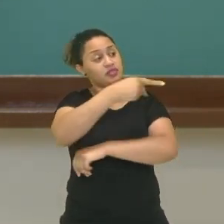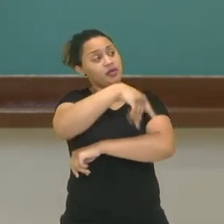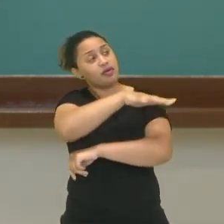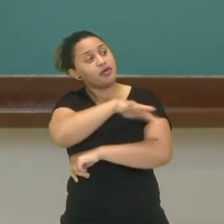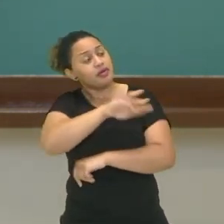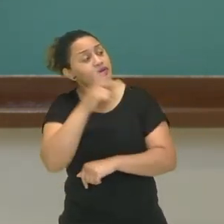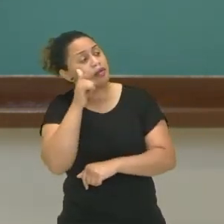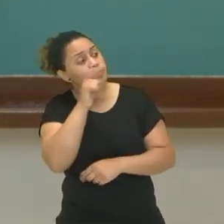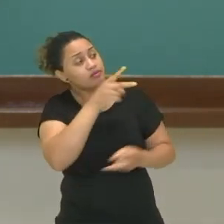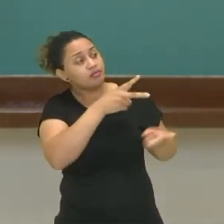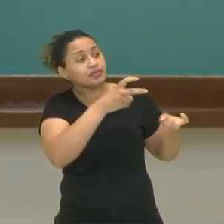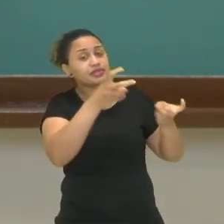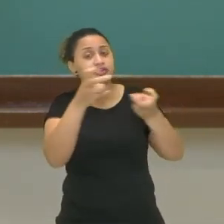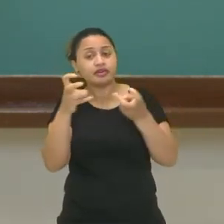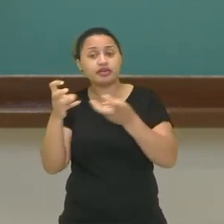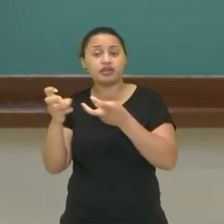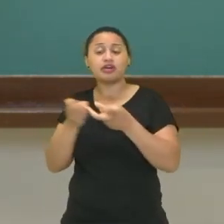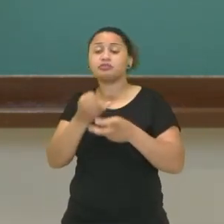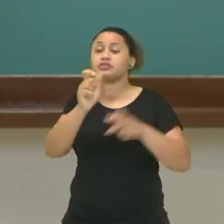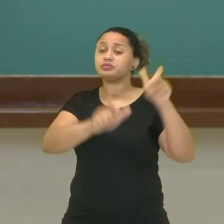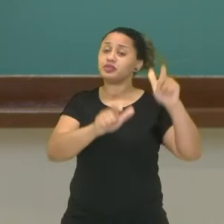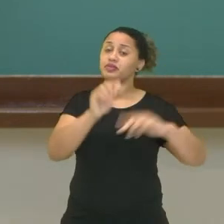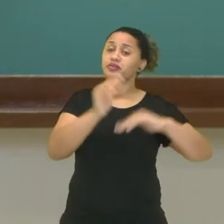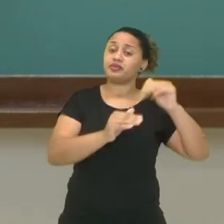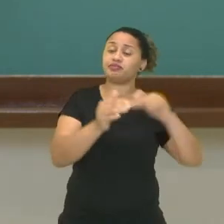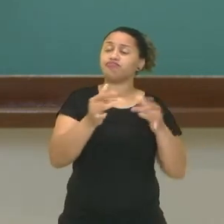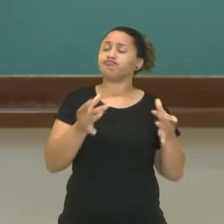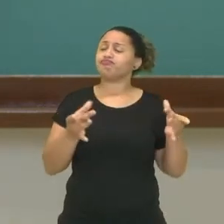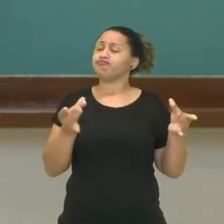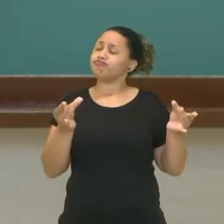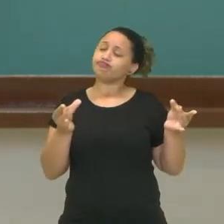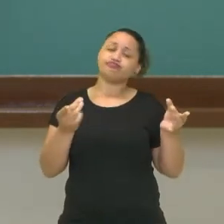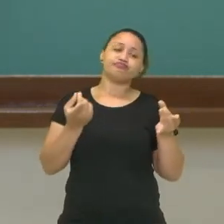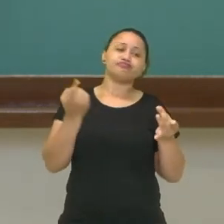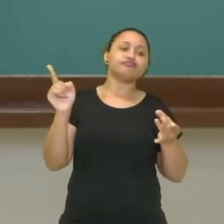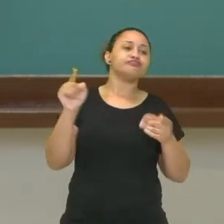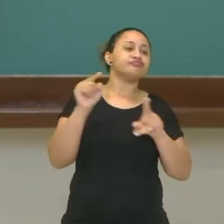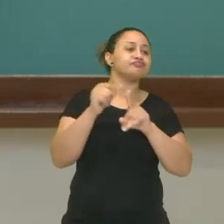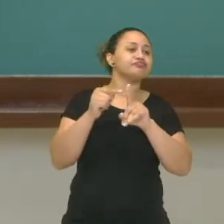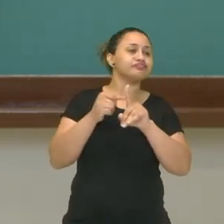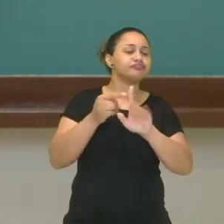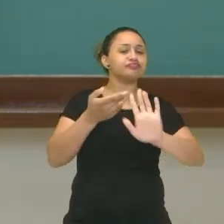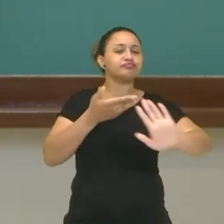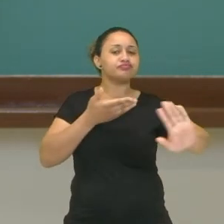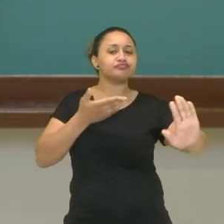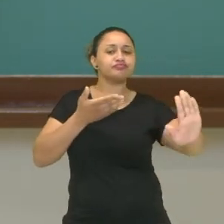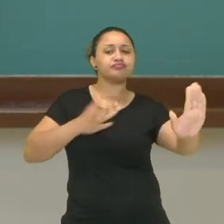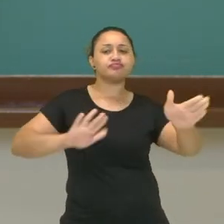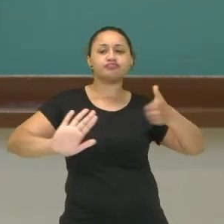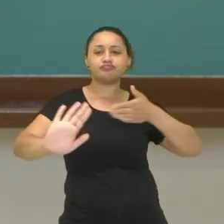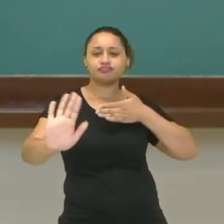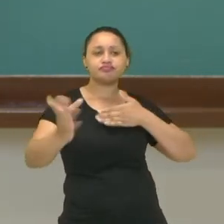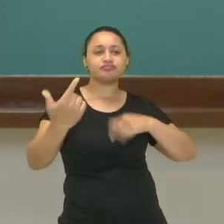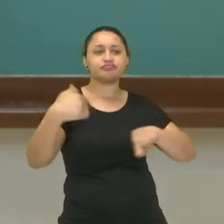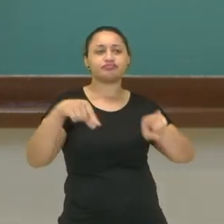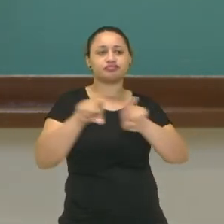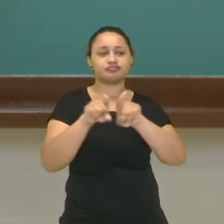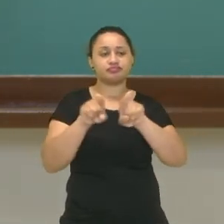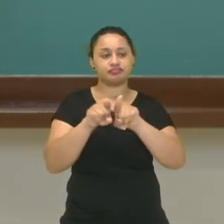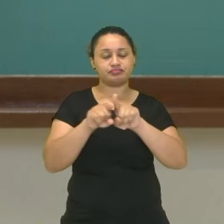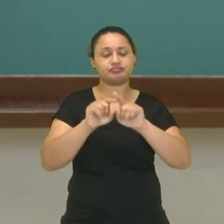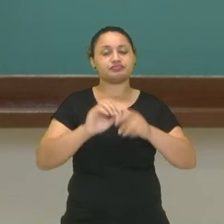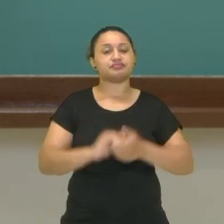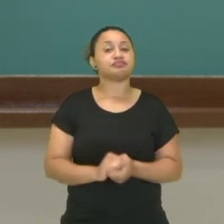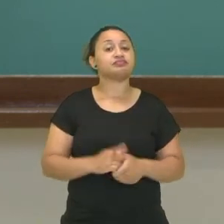conseguimos olhar e verificar várias pessoas praticando esse tipo de ginástica. E